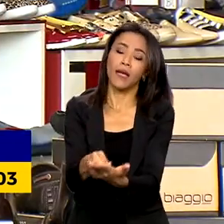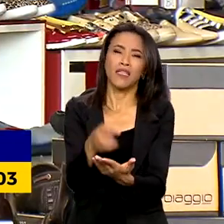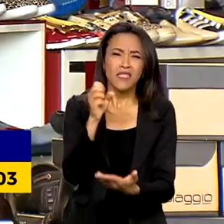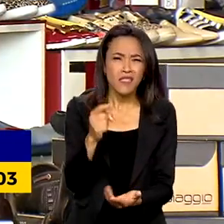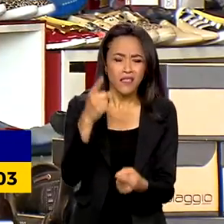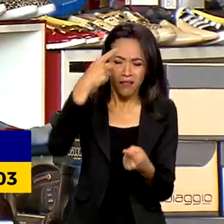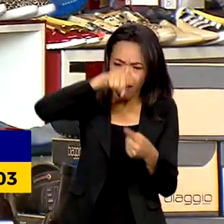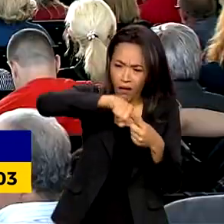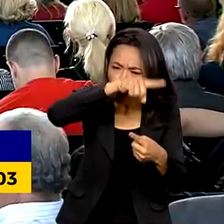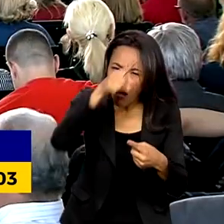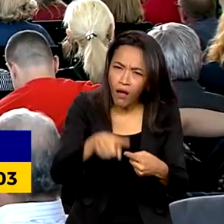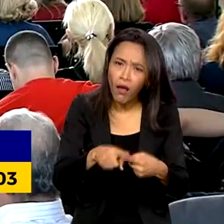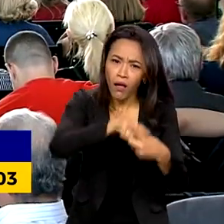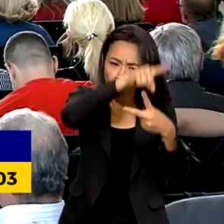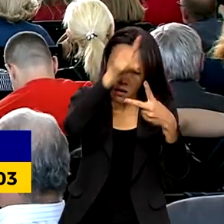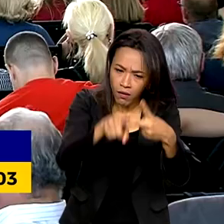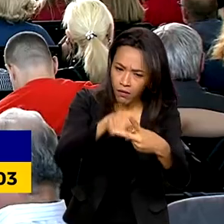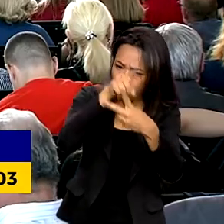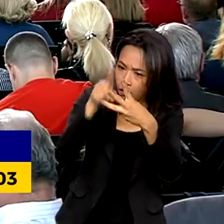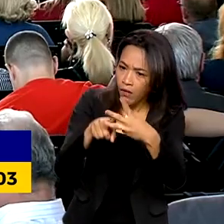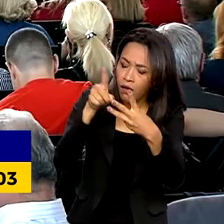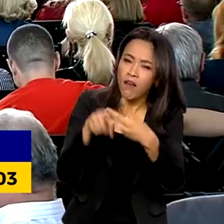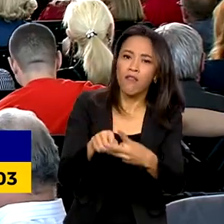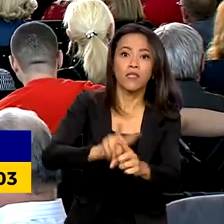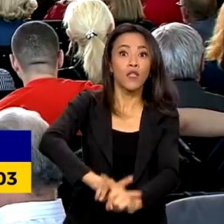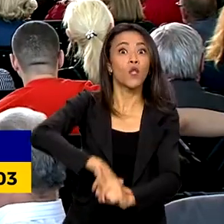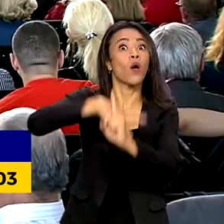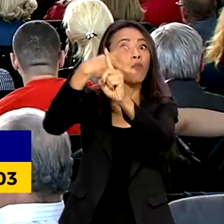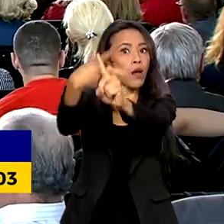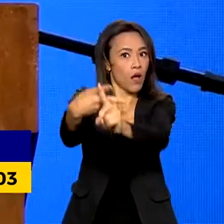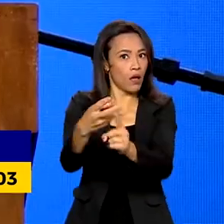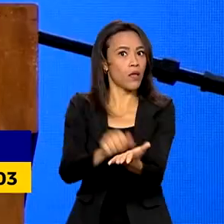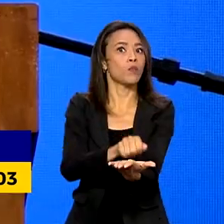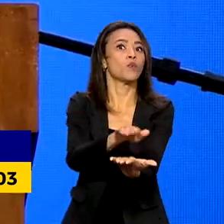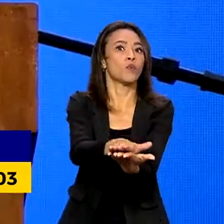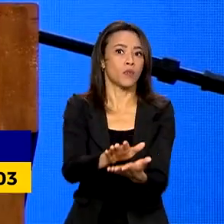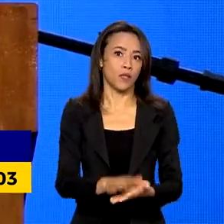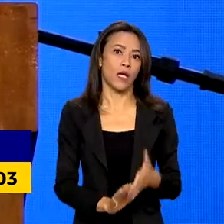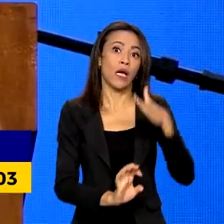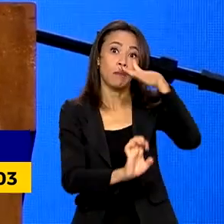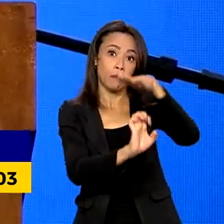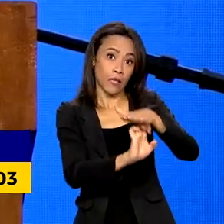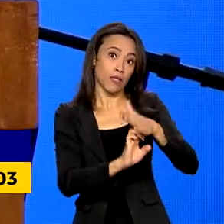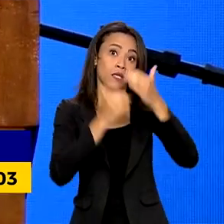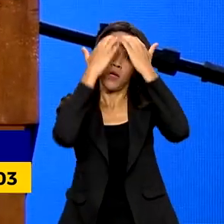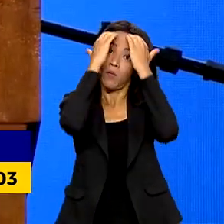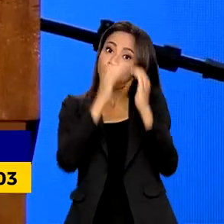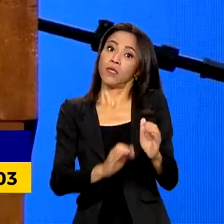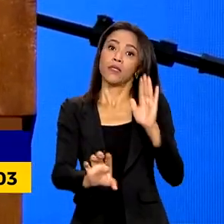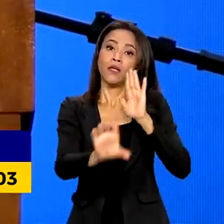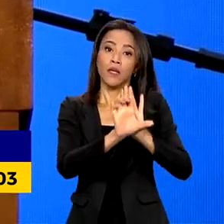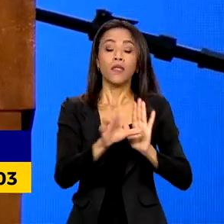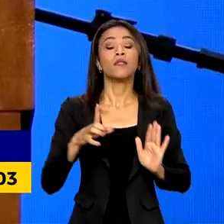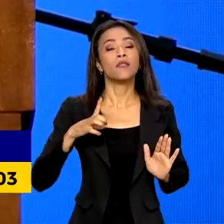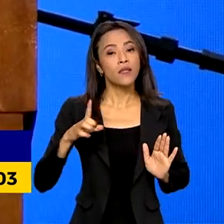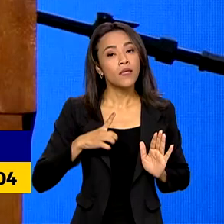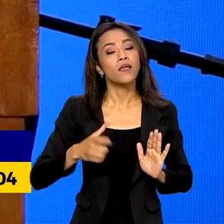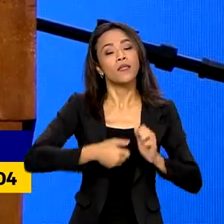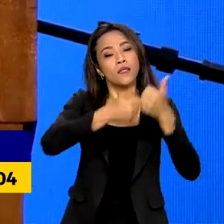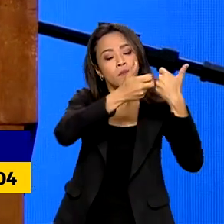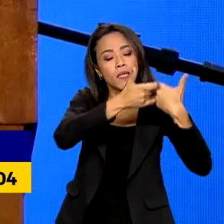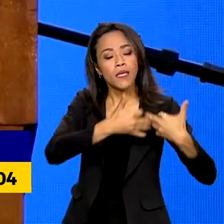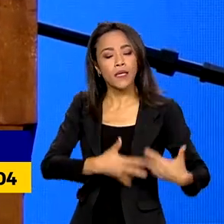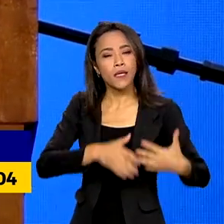reincidente, a multa deverá ser dobrada. A lei ainda estabelece mecanismos de transparência salarial,